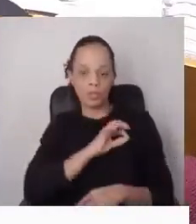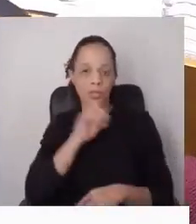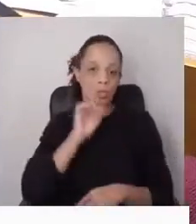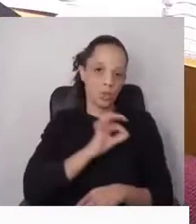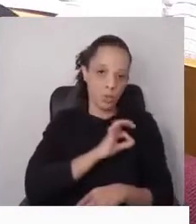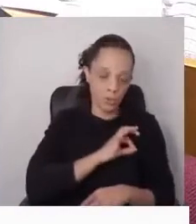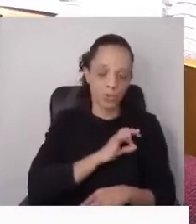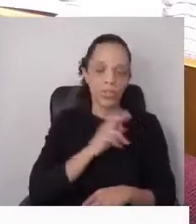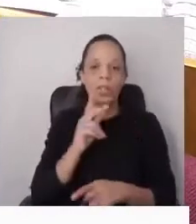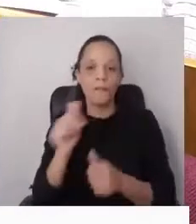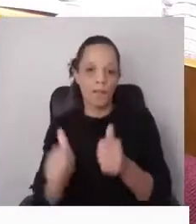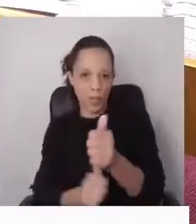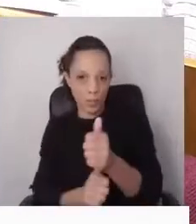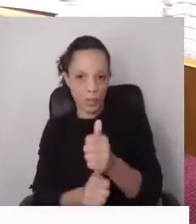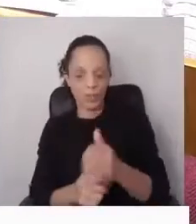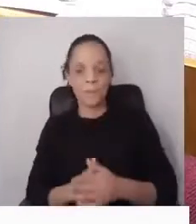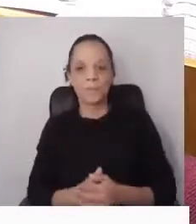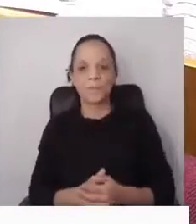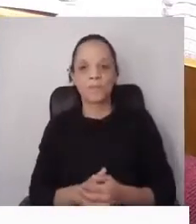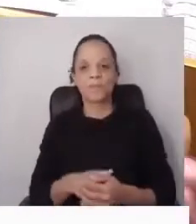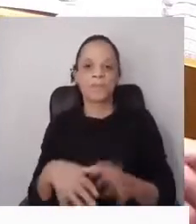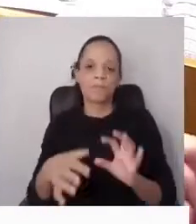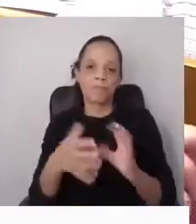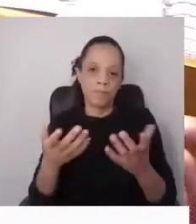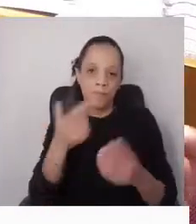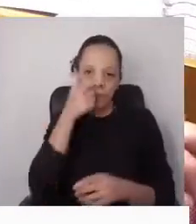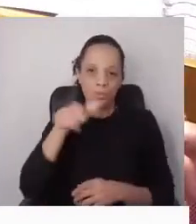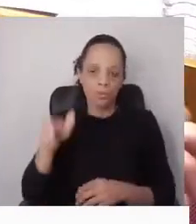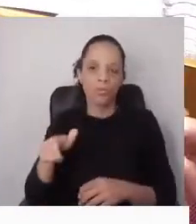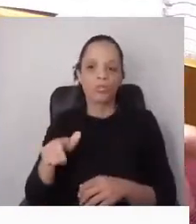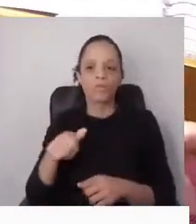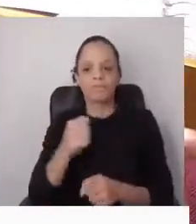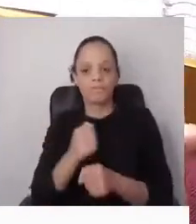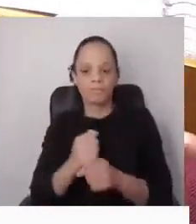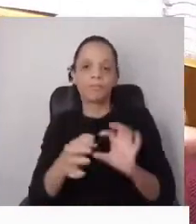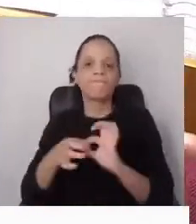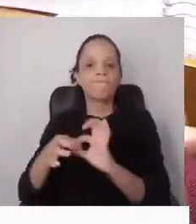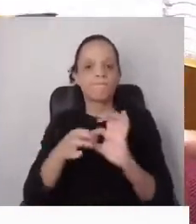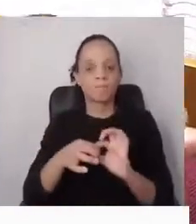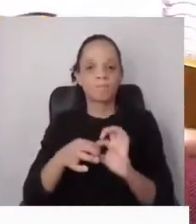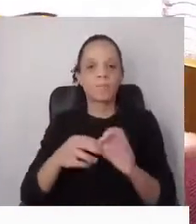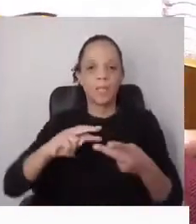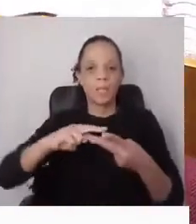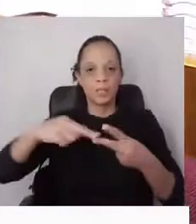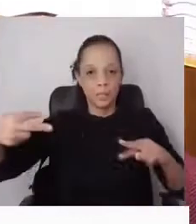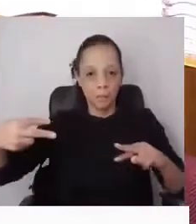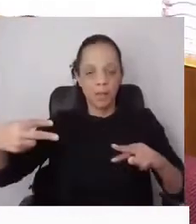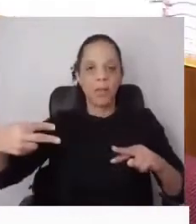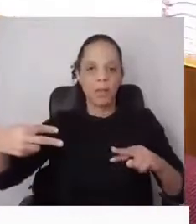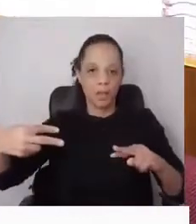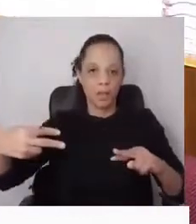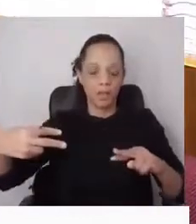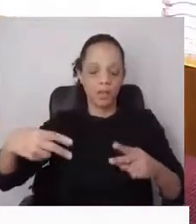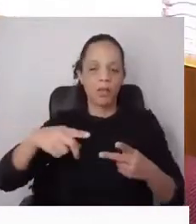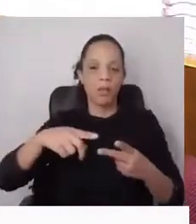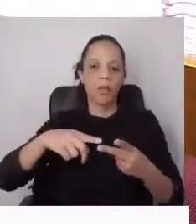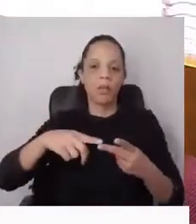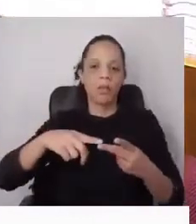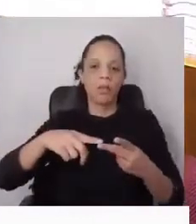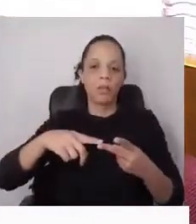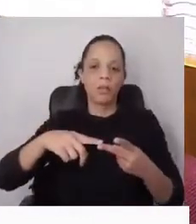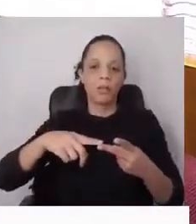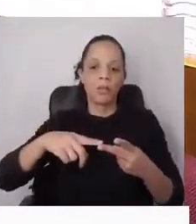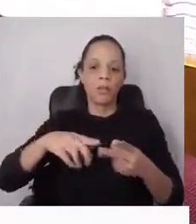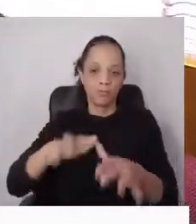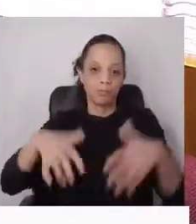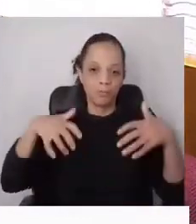Vereadores, colaboradores da Assembleia Municipal, munícipes que nos acompanham